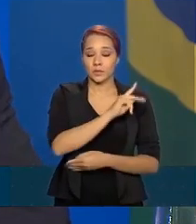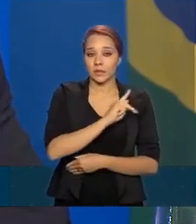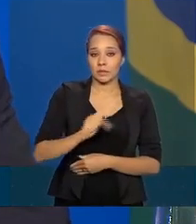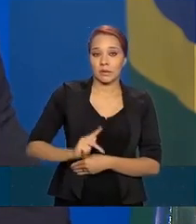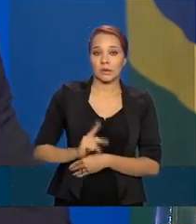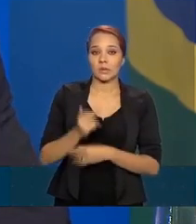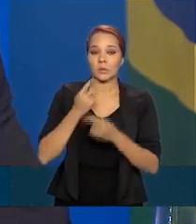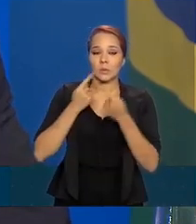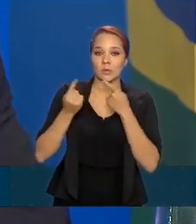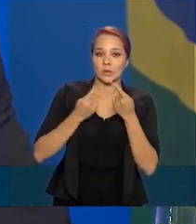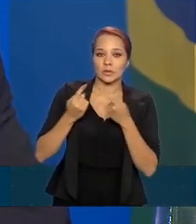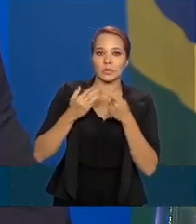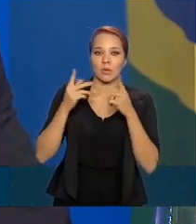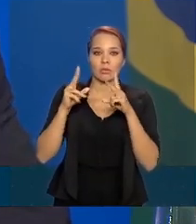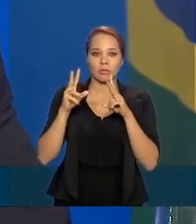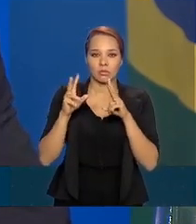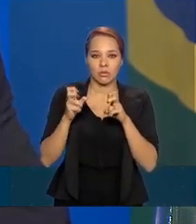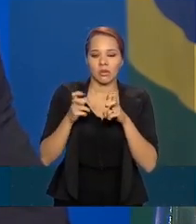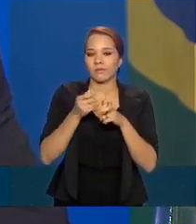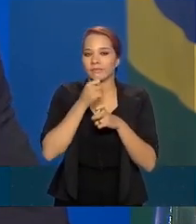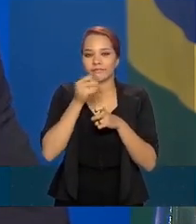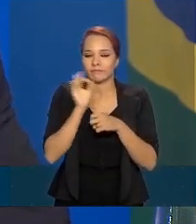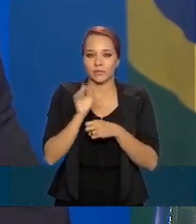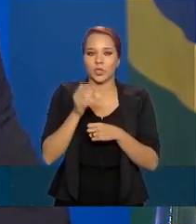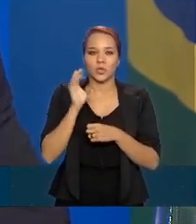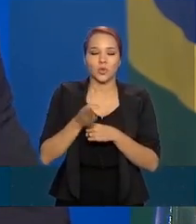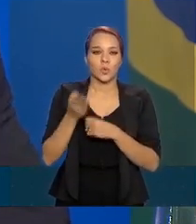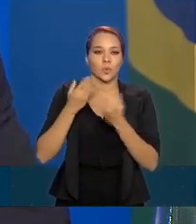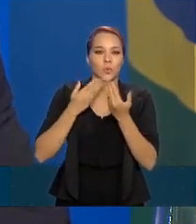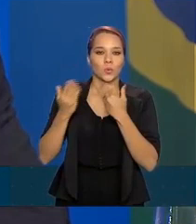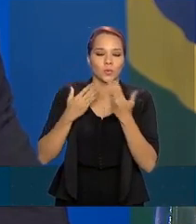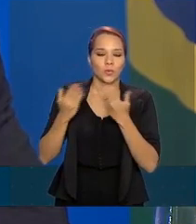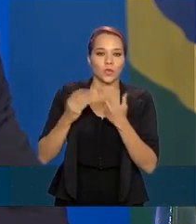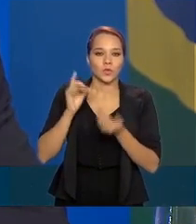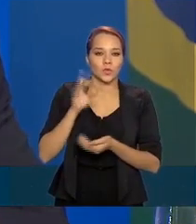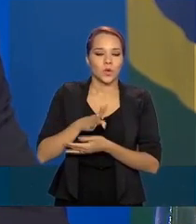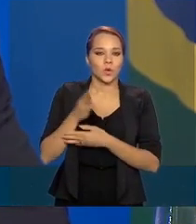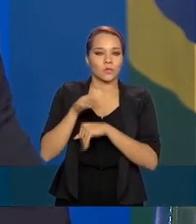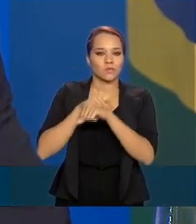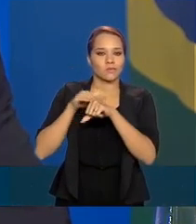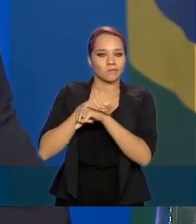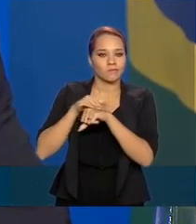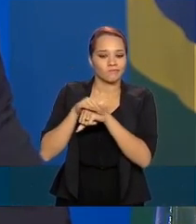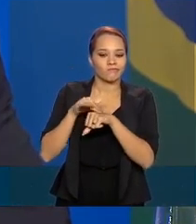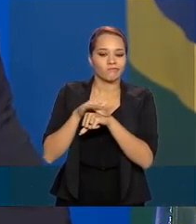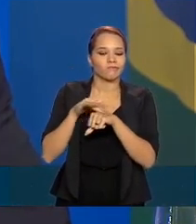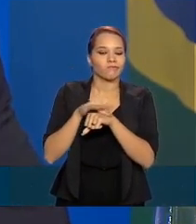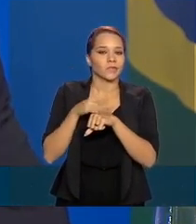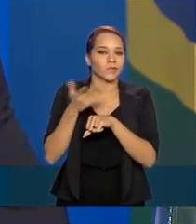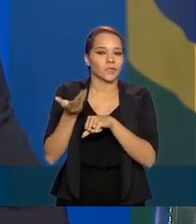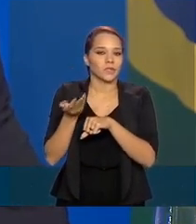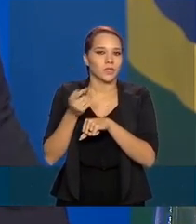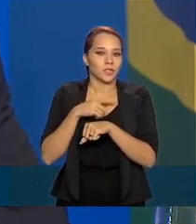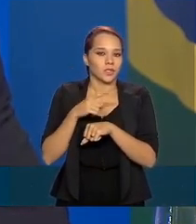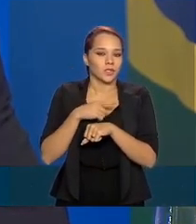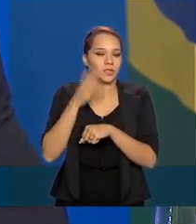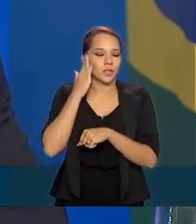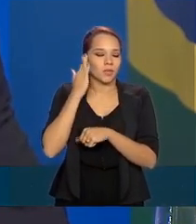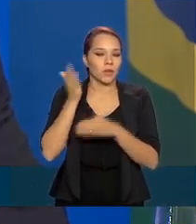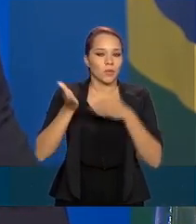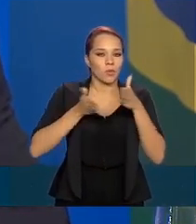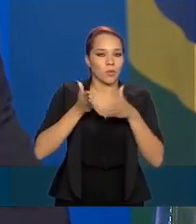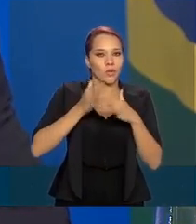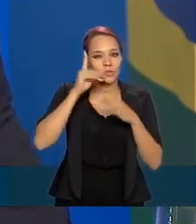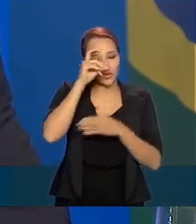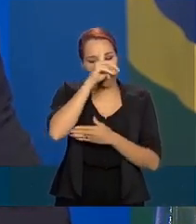entraram especificamente nisso. Foi basicamente esse telefonema para uma conversa de reconhecer o momento difícil